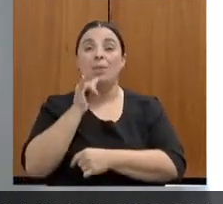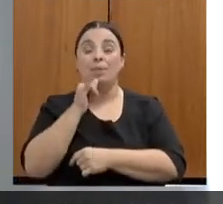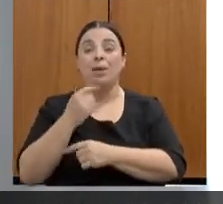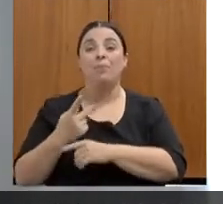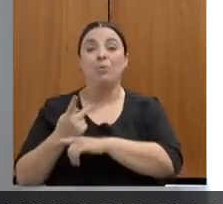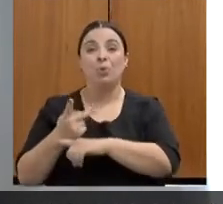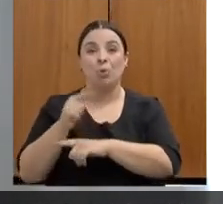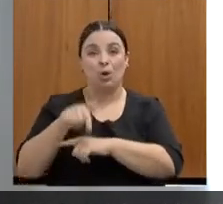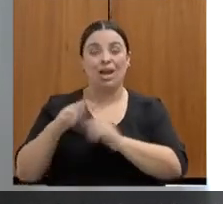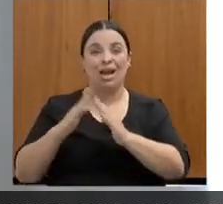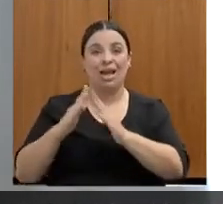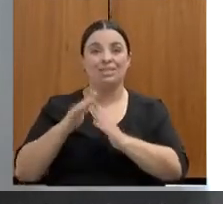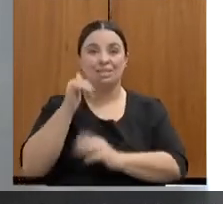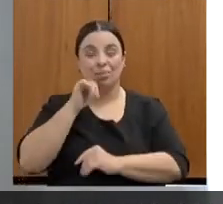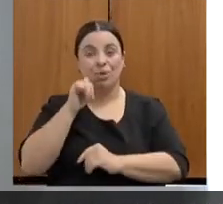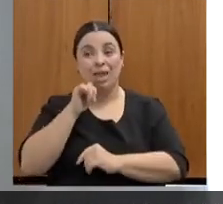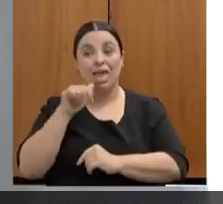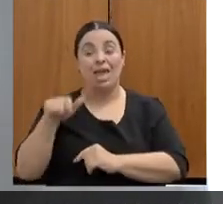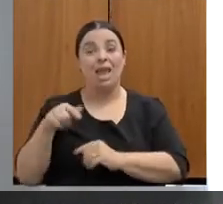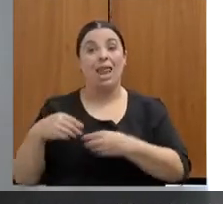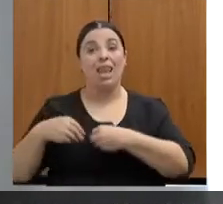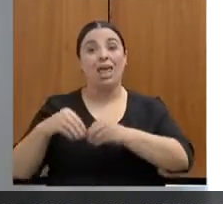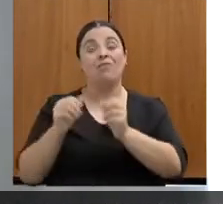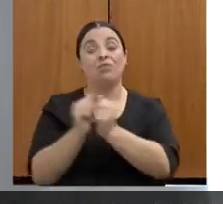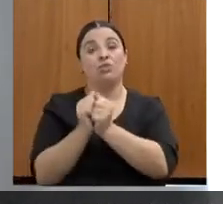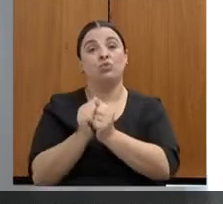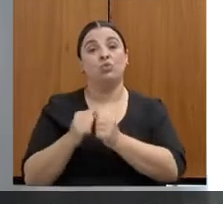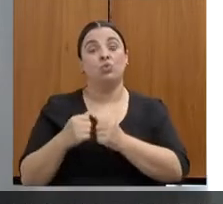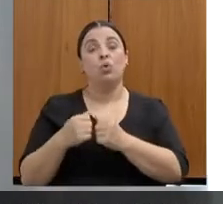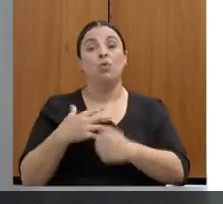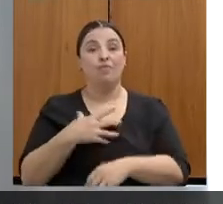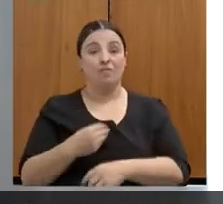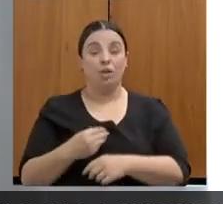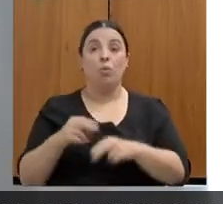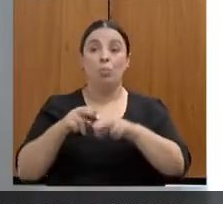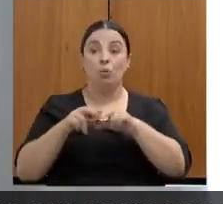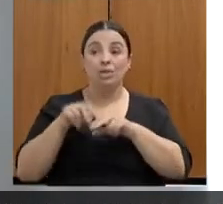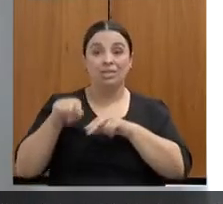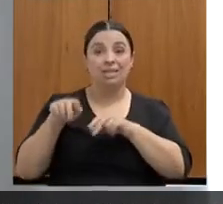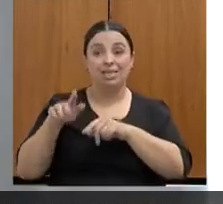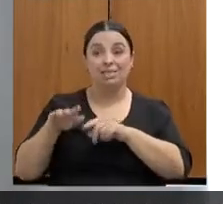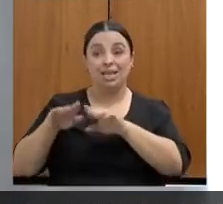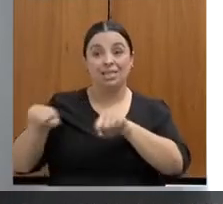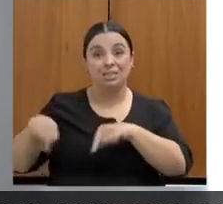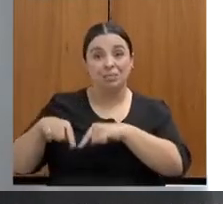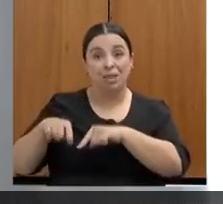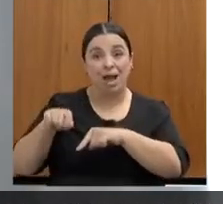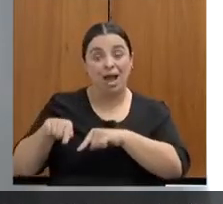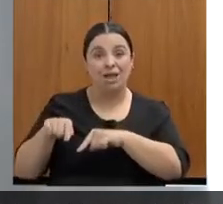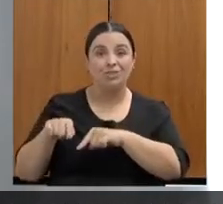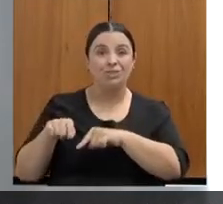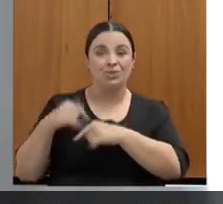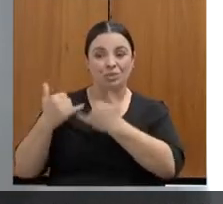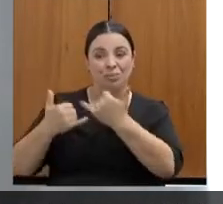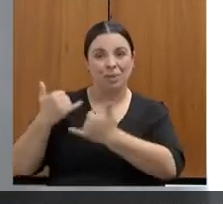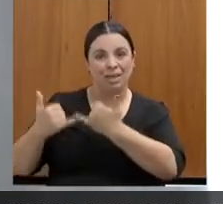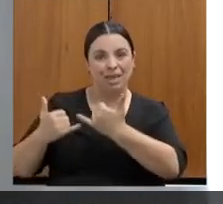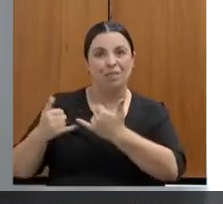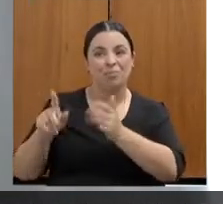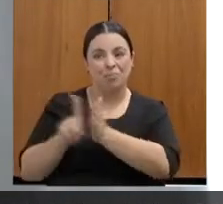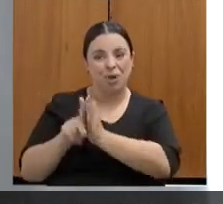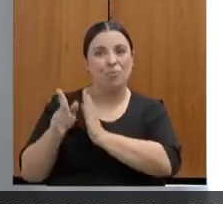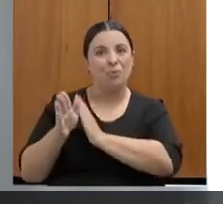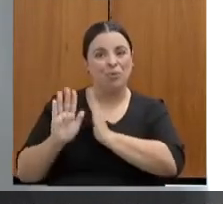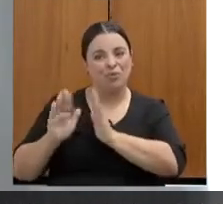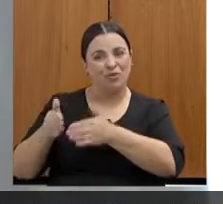da Mulher Mineira com os filhos. Então, ter esse espaço da brinquedoteca para a criança ser assistida ali, ela ter um espaço ali